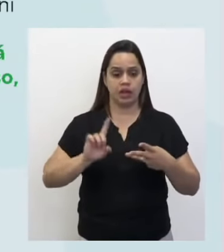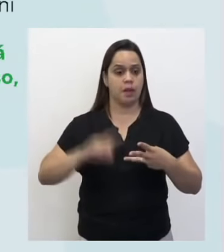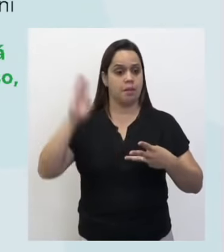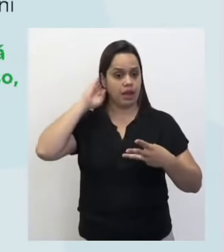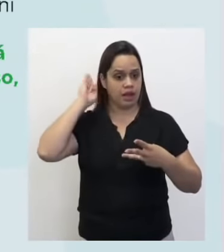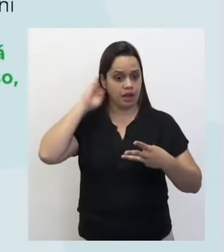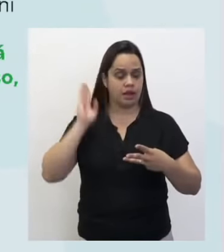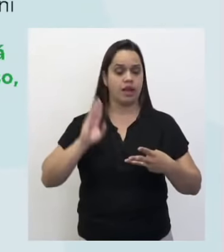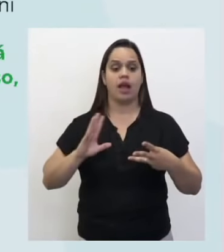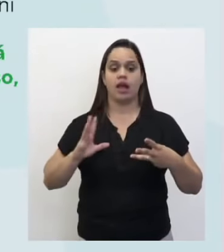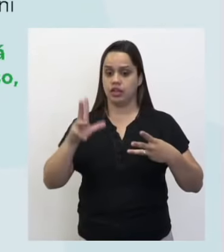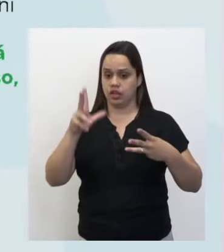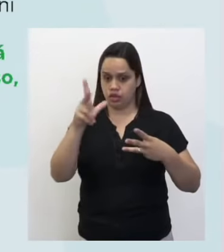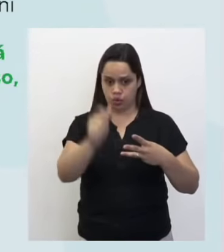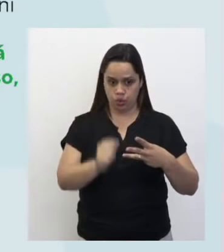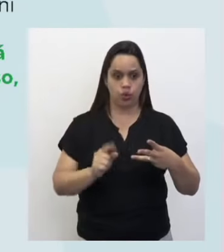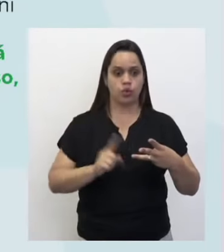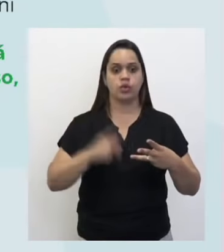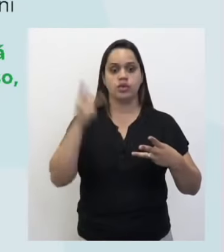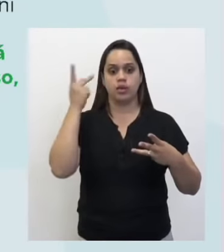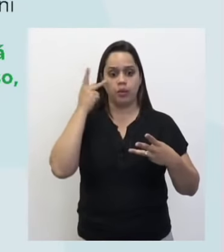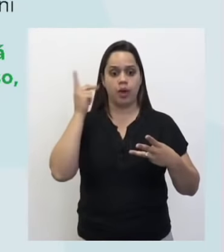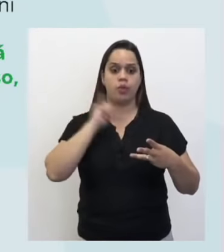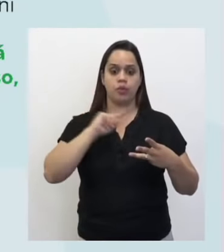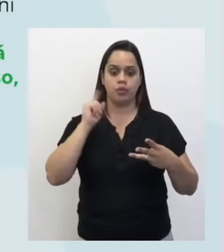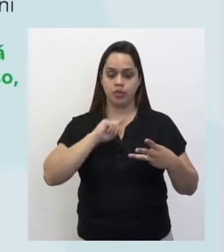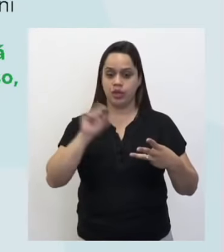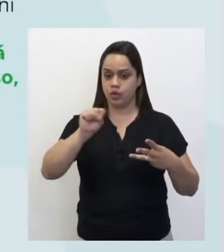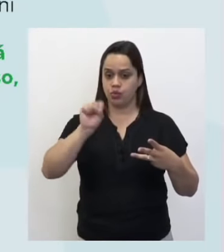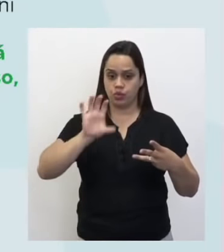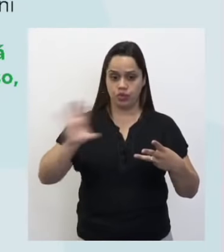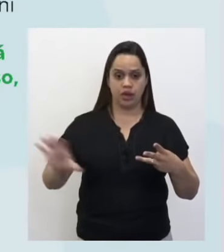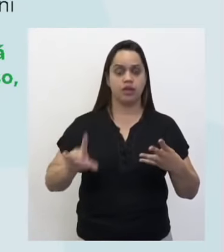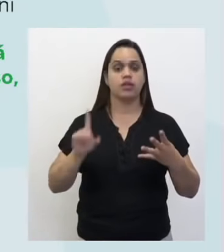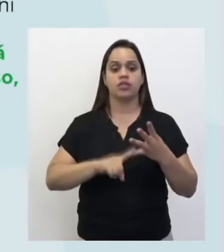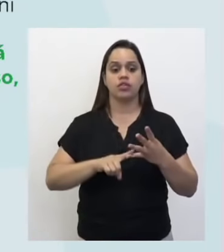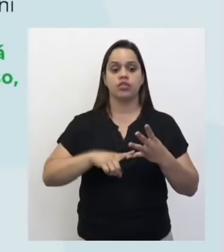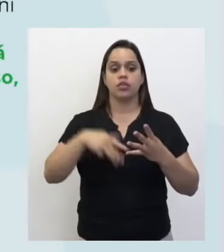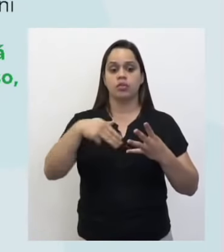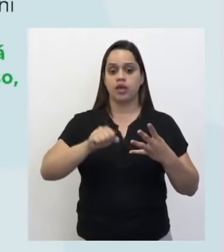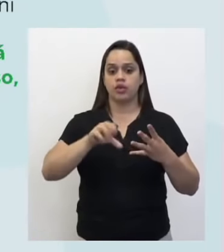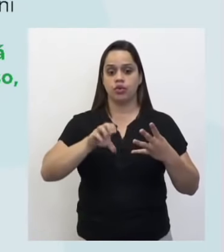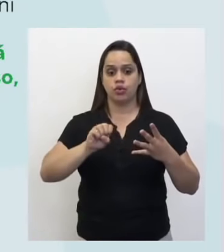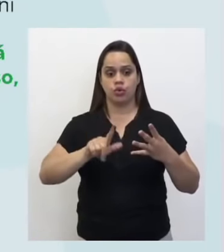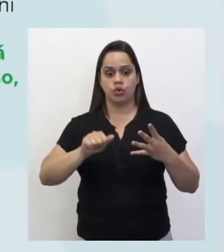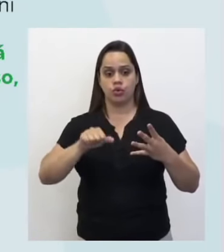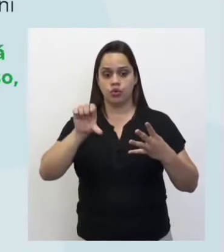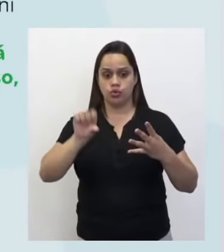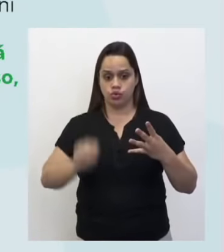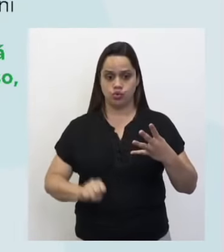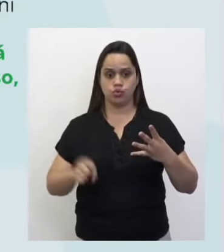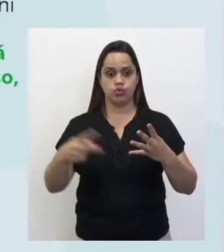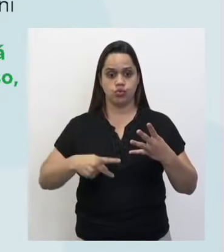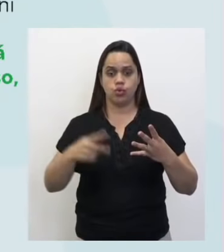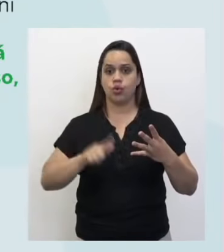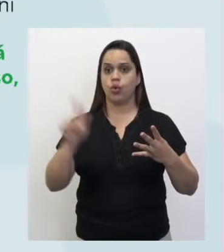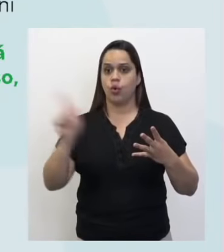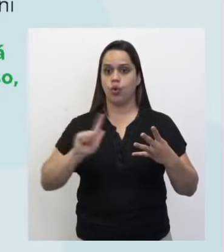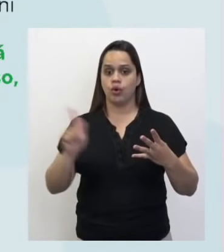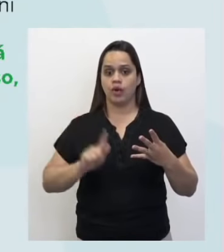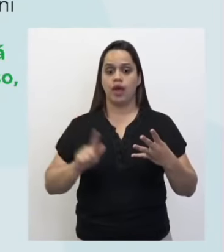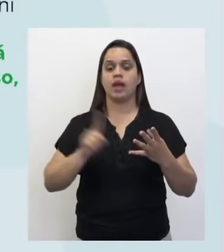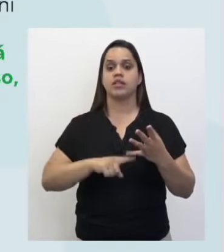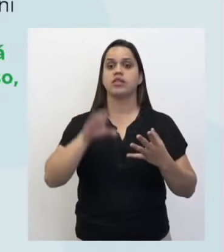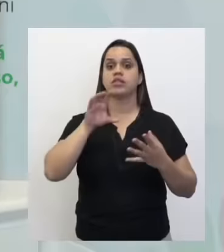Paraná, que são todos do sul. São Paulo e Minas na região sudeste. Mato Grosso, Mato Grosso do Sul. E Goiás na